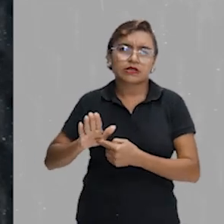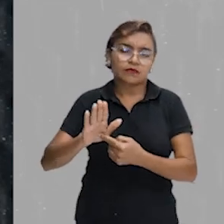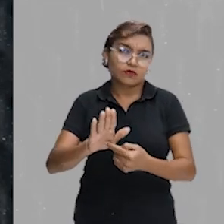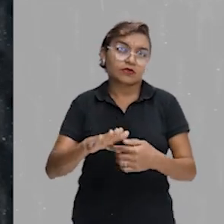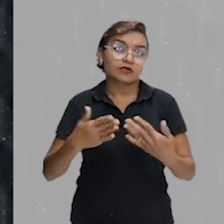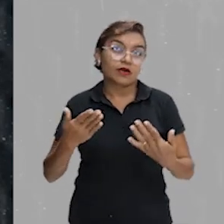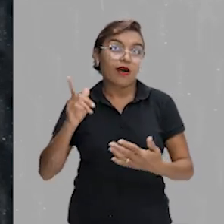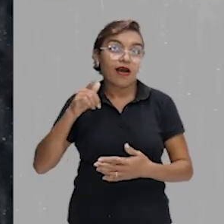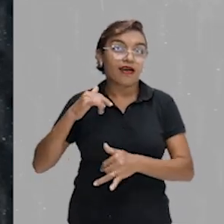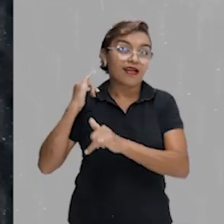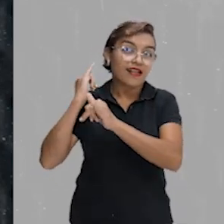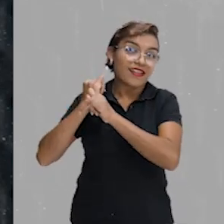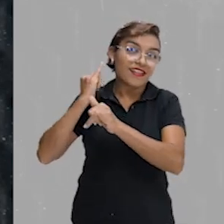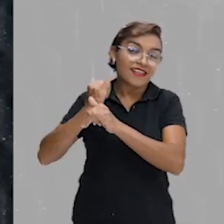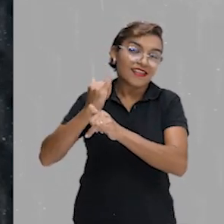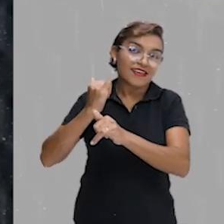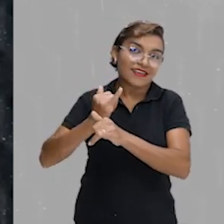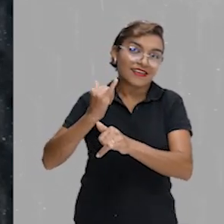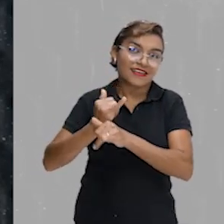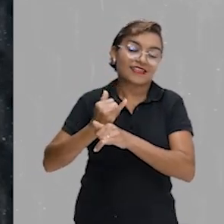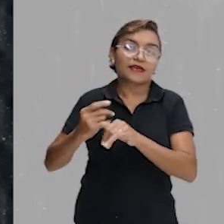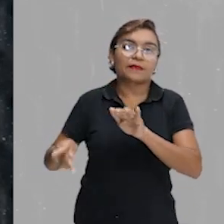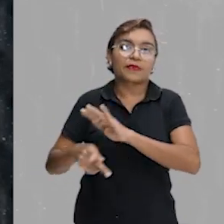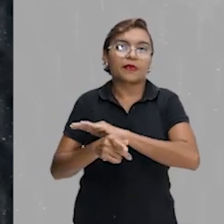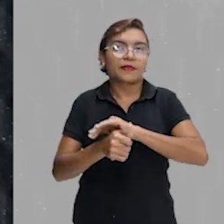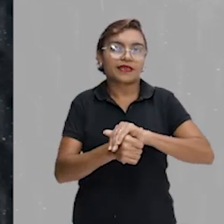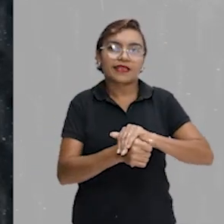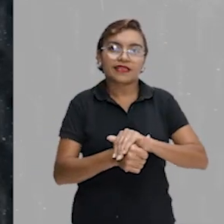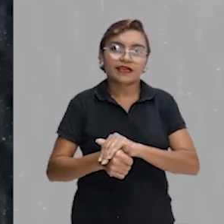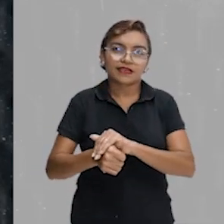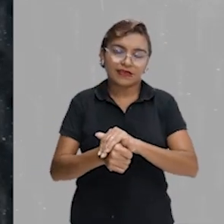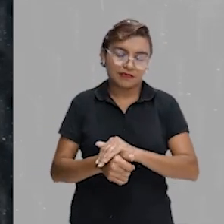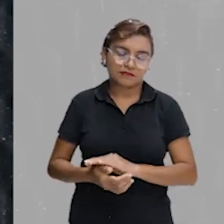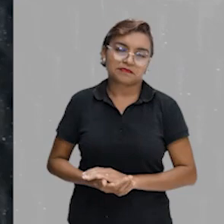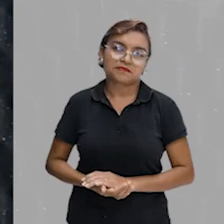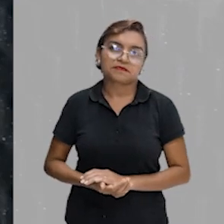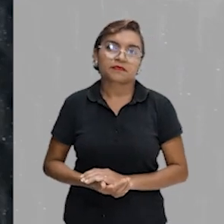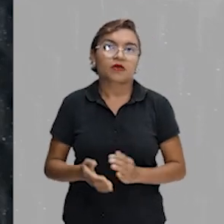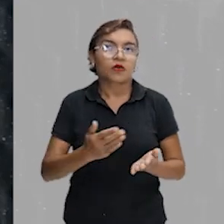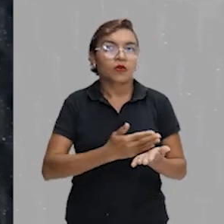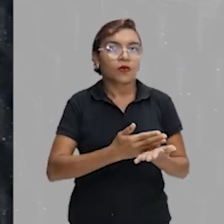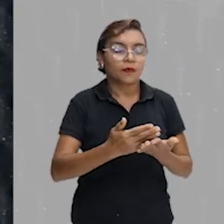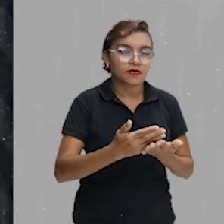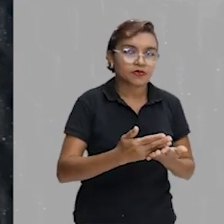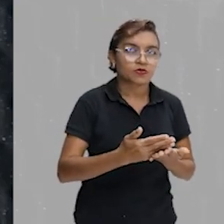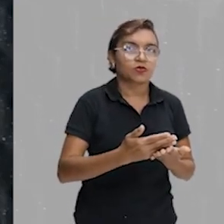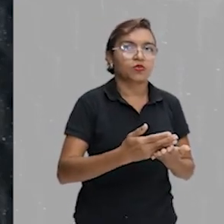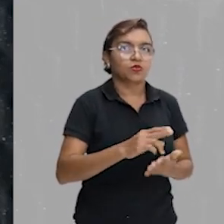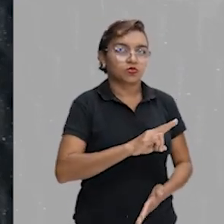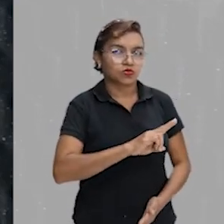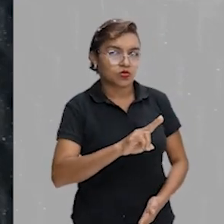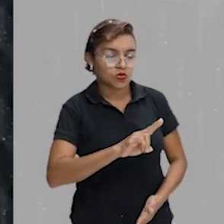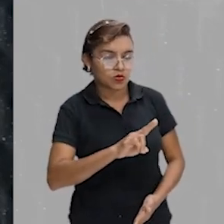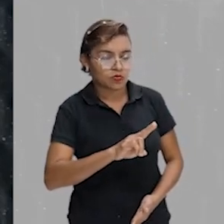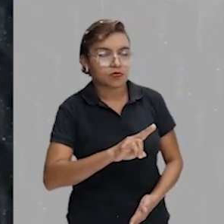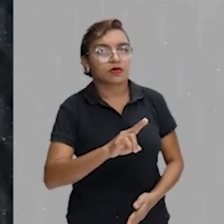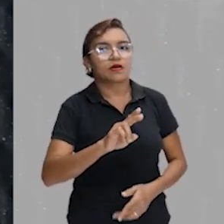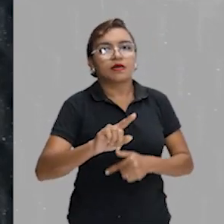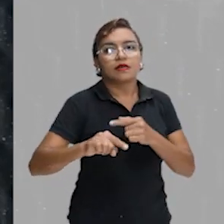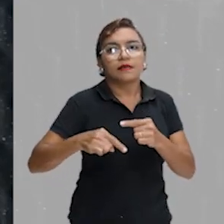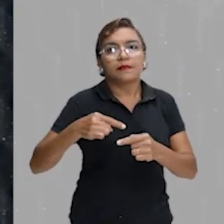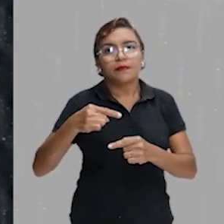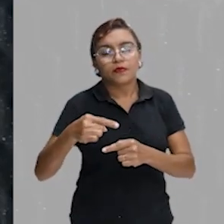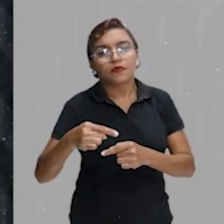chama A Lenda de Harriet, que era, começou como James, depois, quando foi